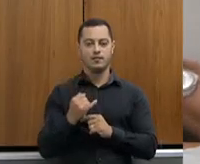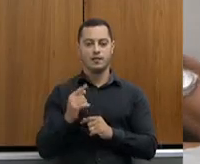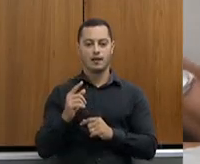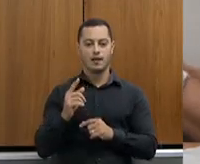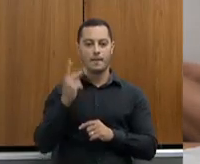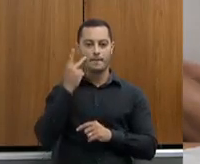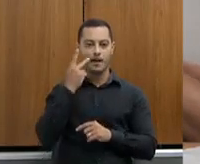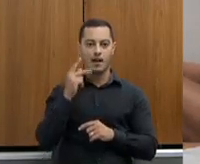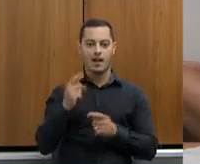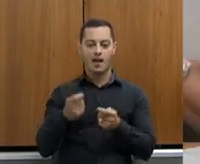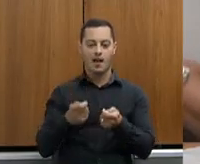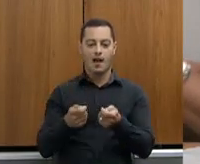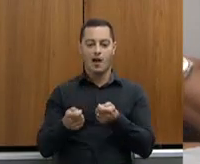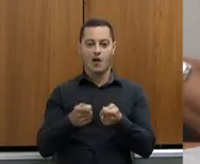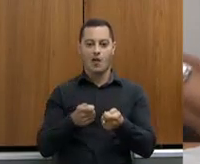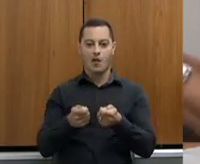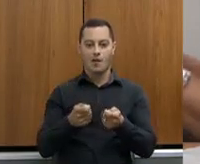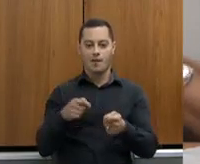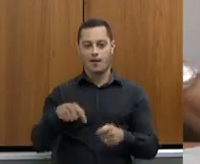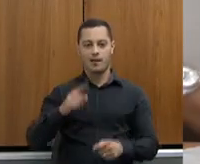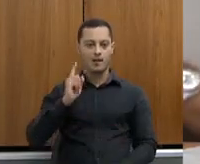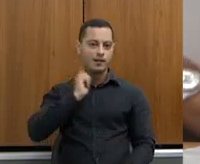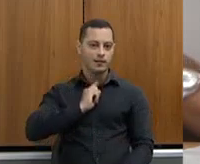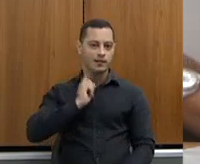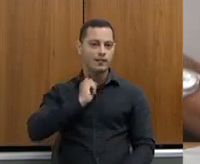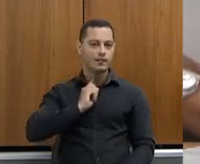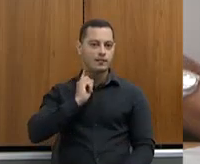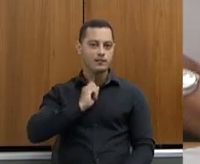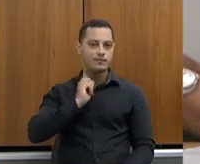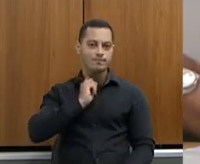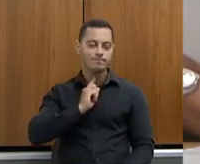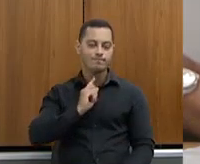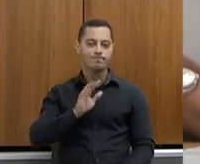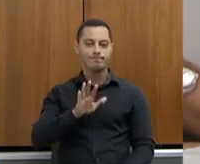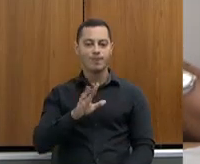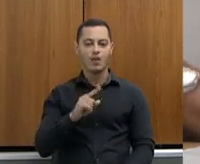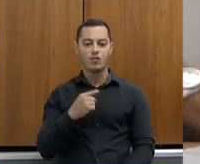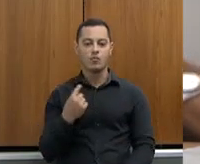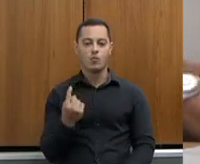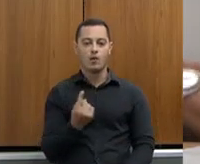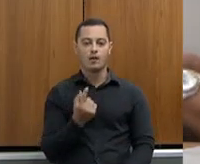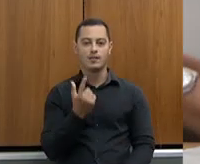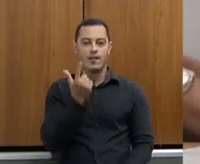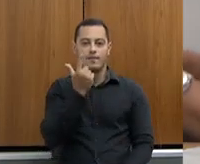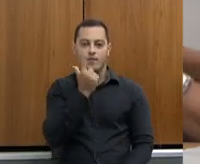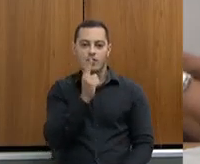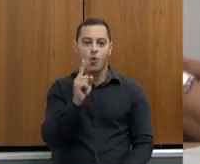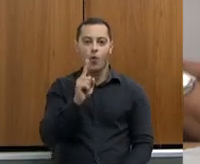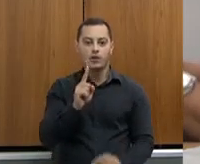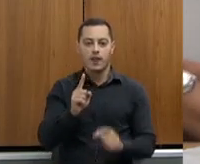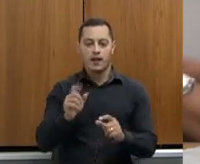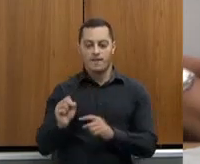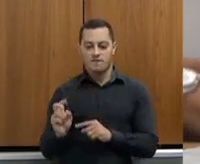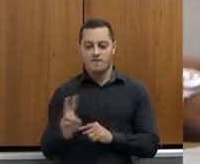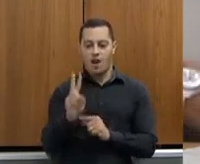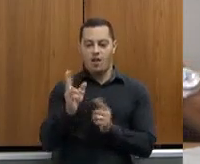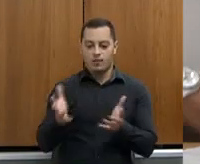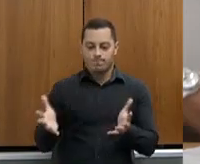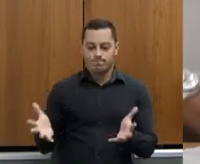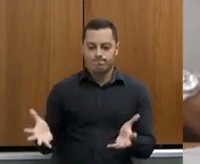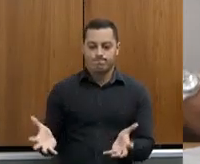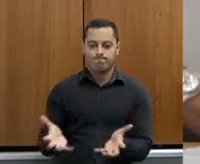economia de Minas Gerais, que a gente ainda não consegue dar a dimensão, importância